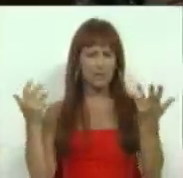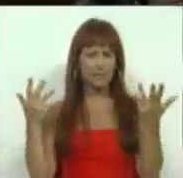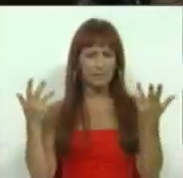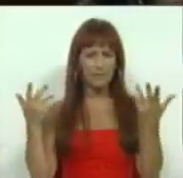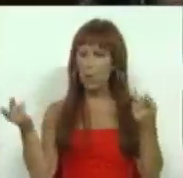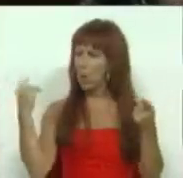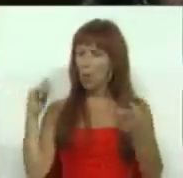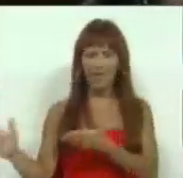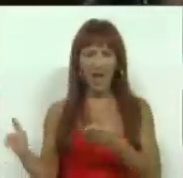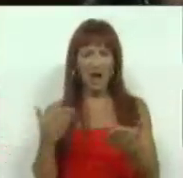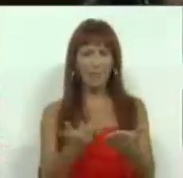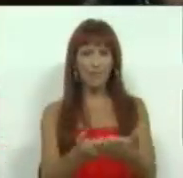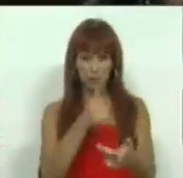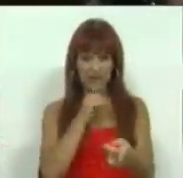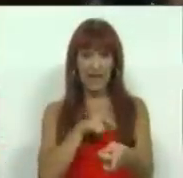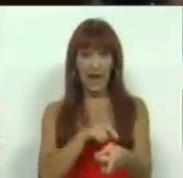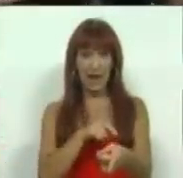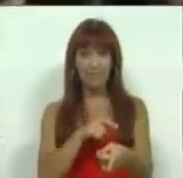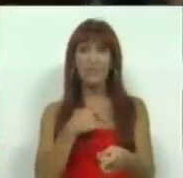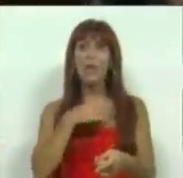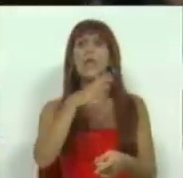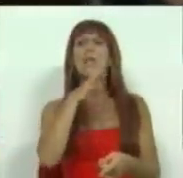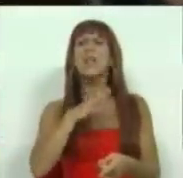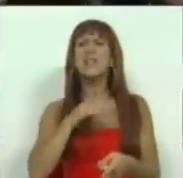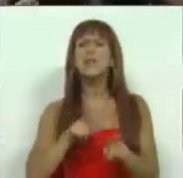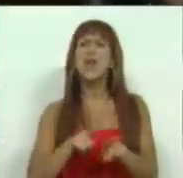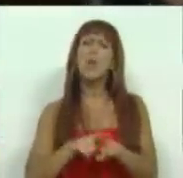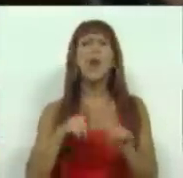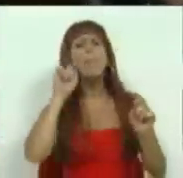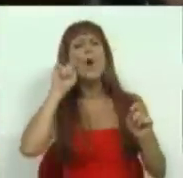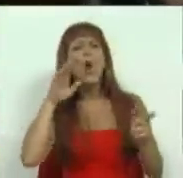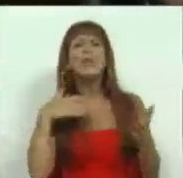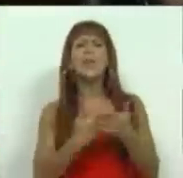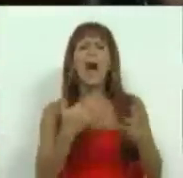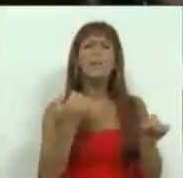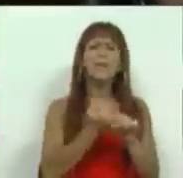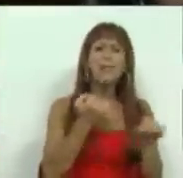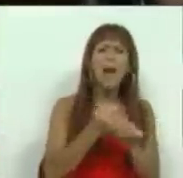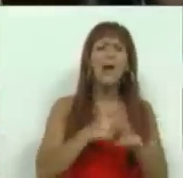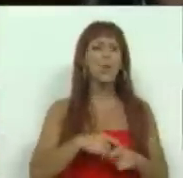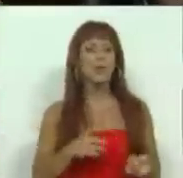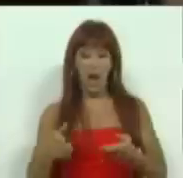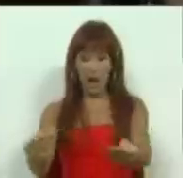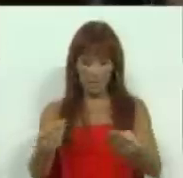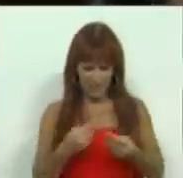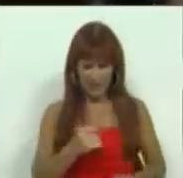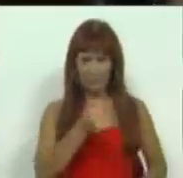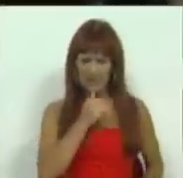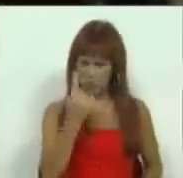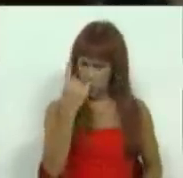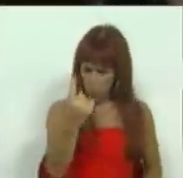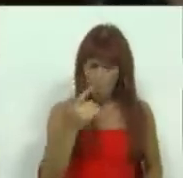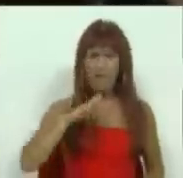Ontem apresentaram esta medida e dizem-nos que é para proteger o emprego, ou seja, apresentam-nos uma medida